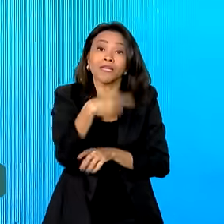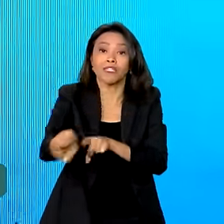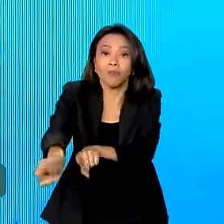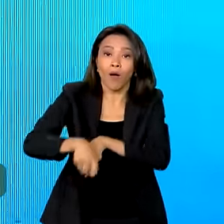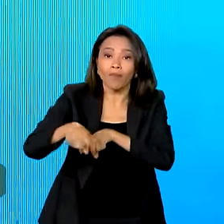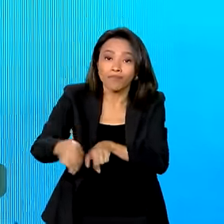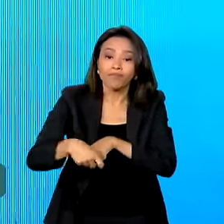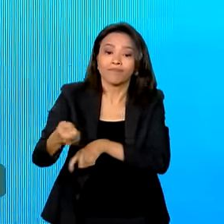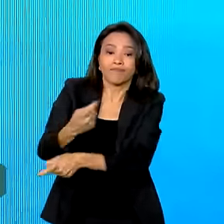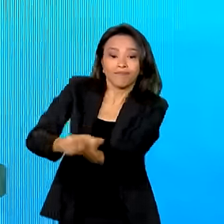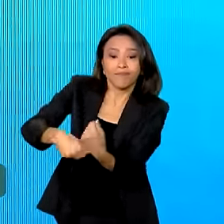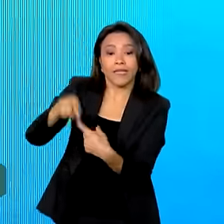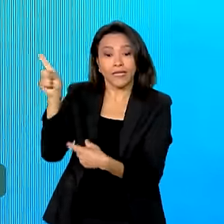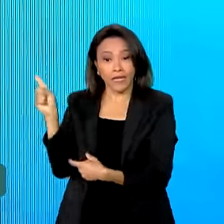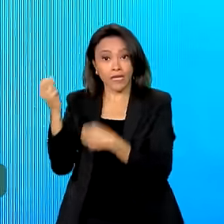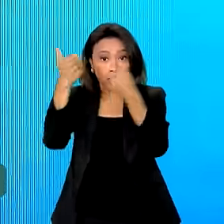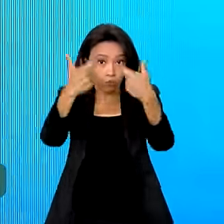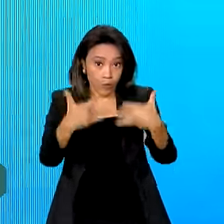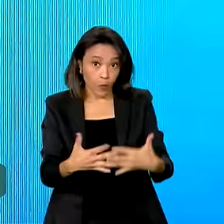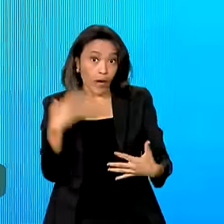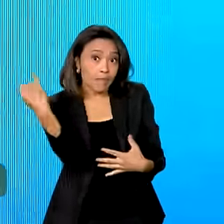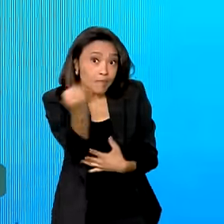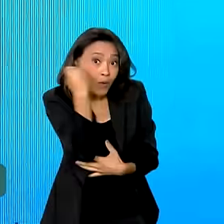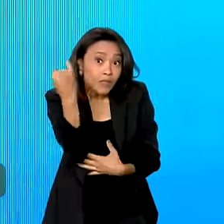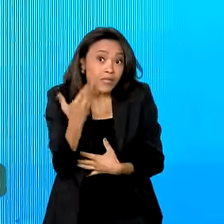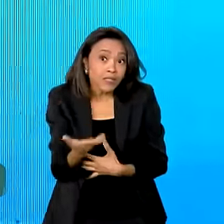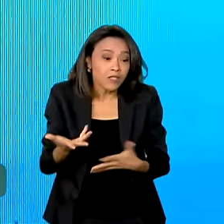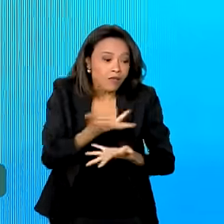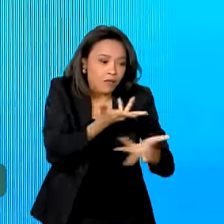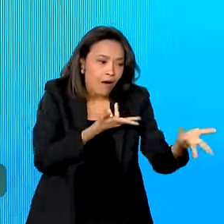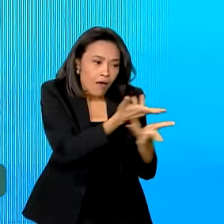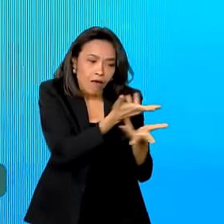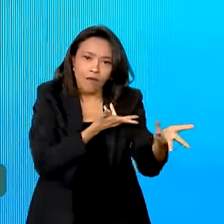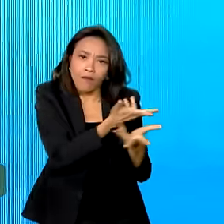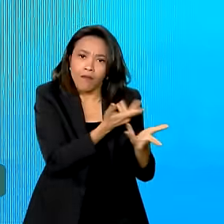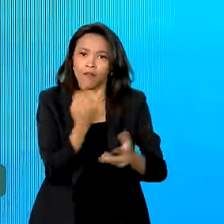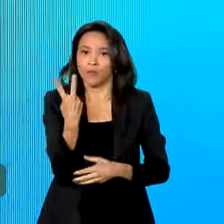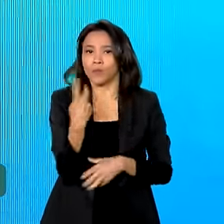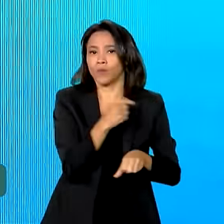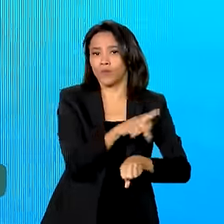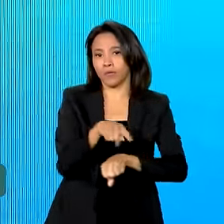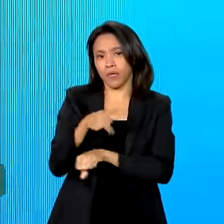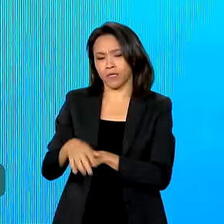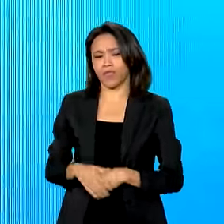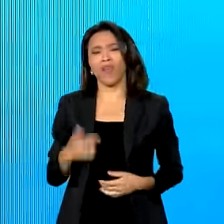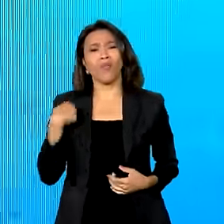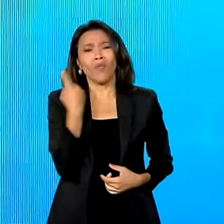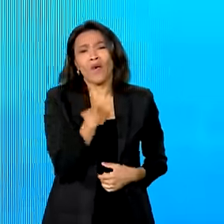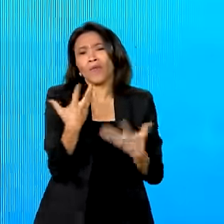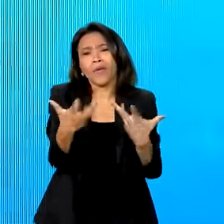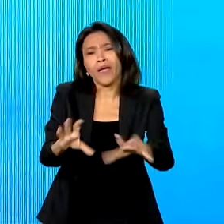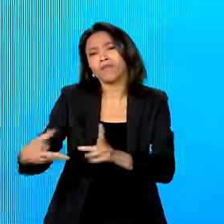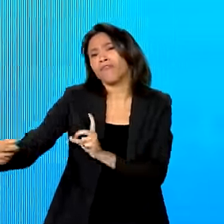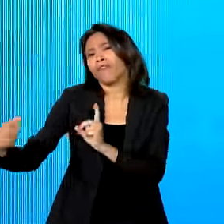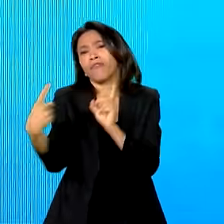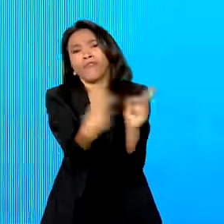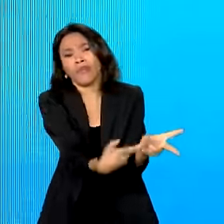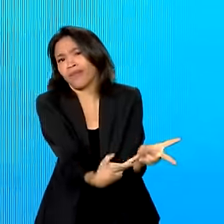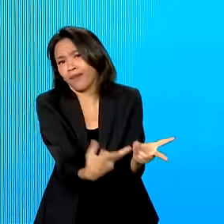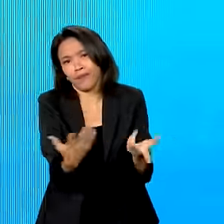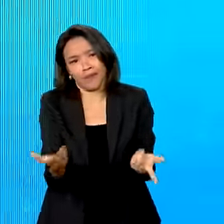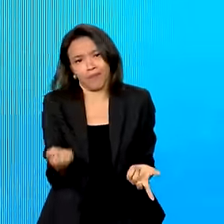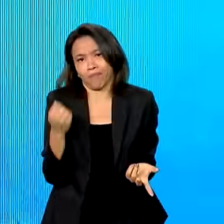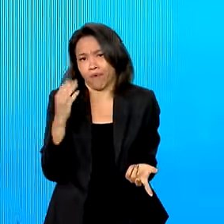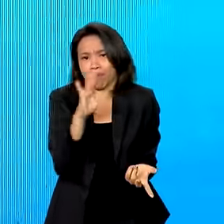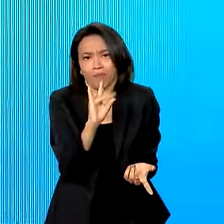as oportunidades para o setor na relação entre os dois países. Nós não queremos só vender para a Bolívia ou para a América do Sul, queremos comprar